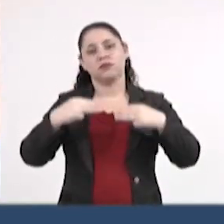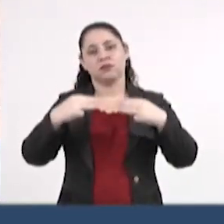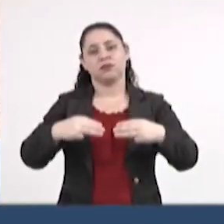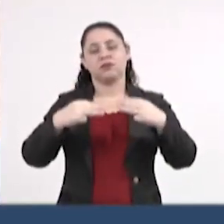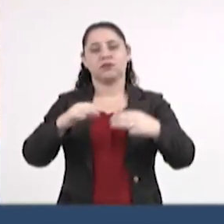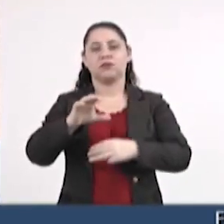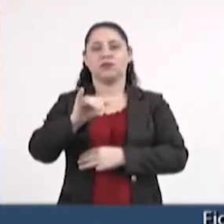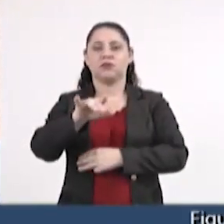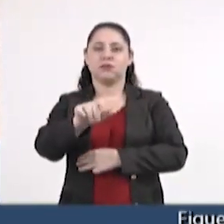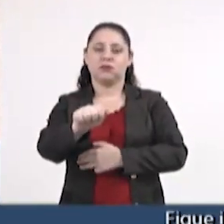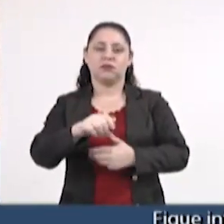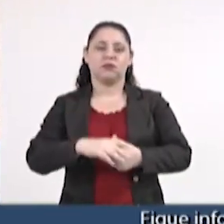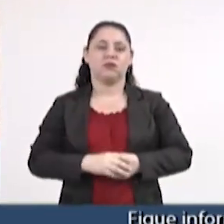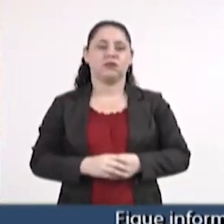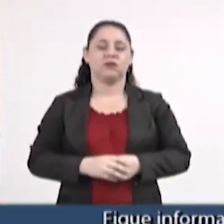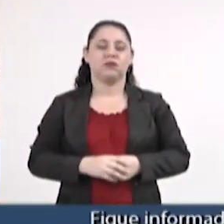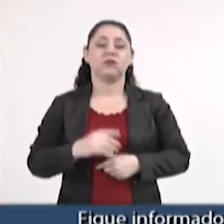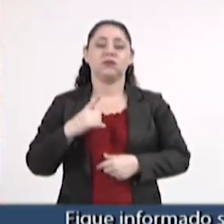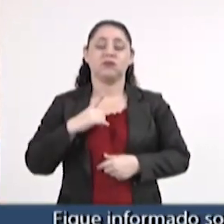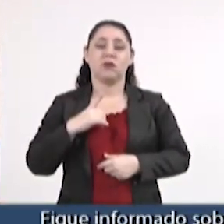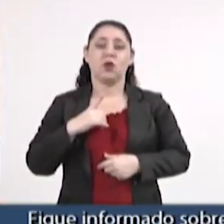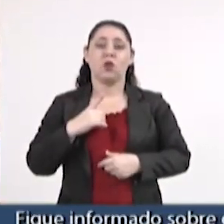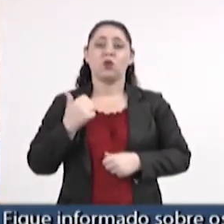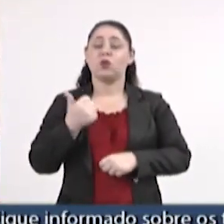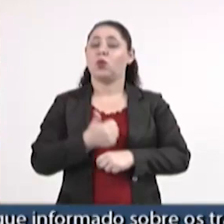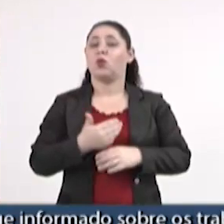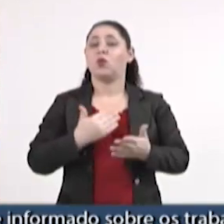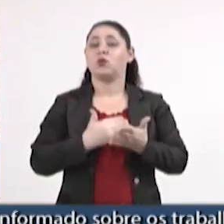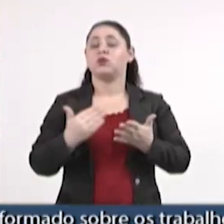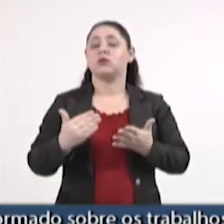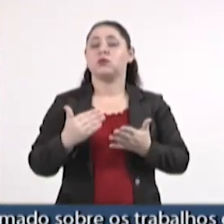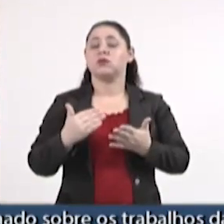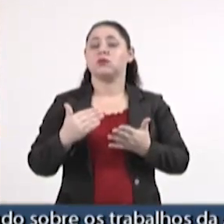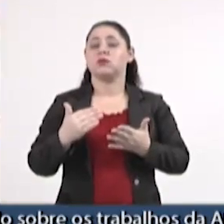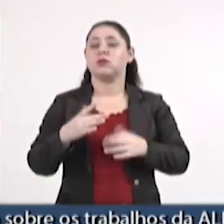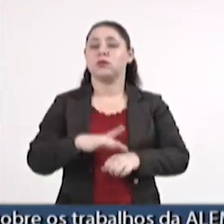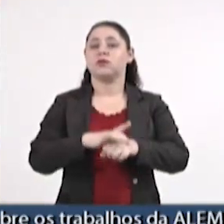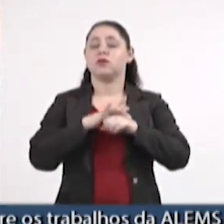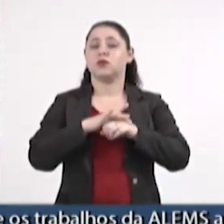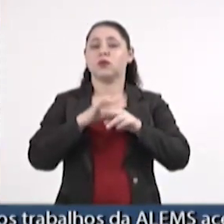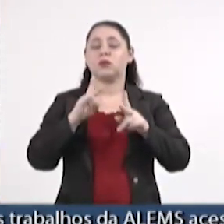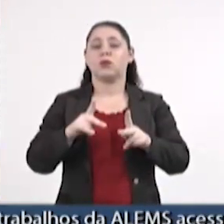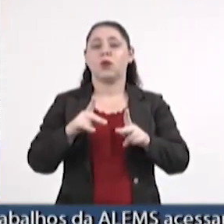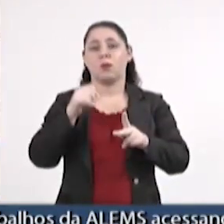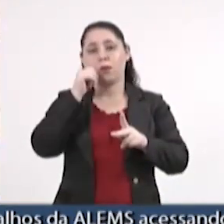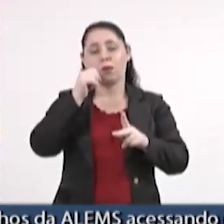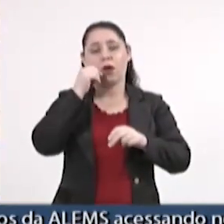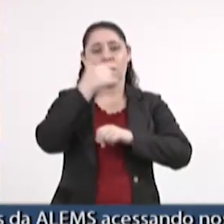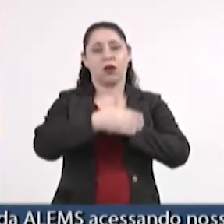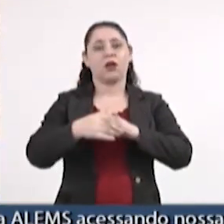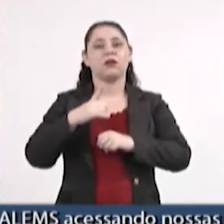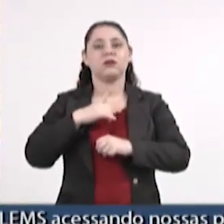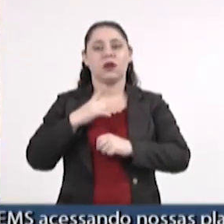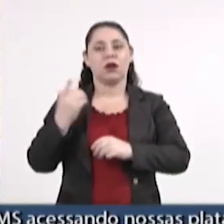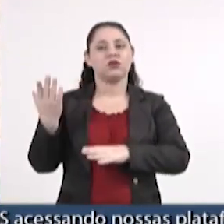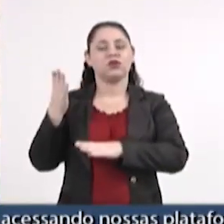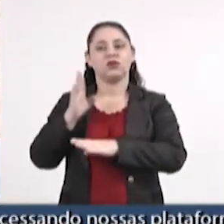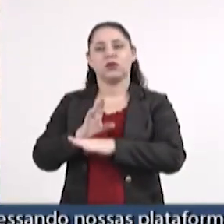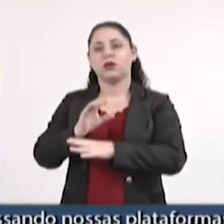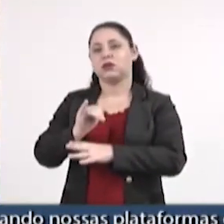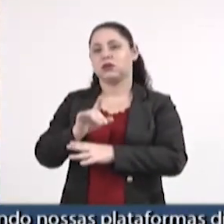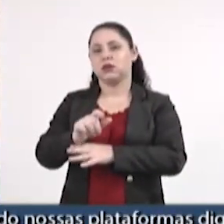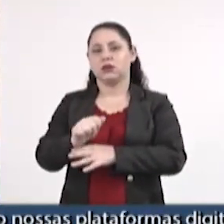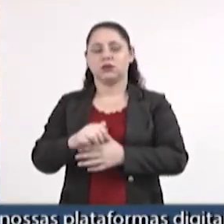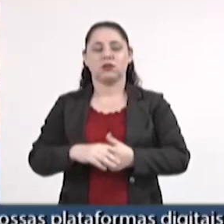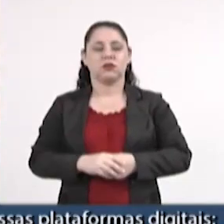Gonçalves, que eu tenho o privilégio, desde que eu entrei na Defensoria de Defesa da Mulher, de poder contar com a